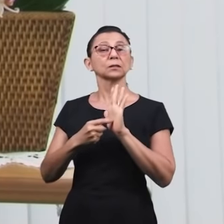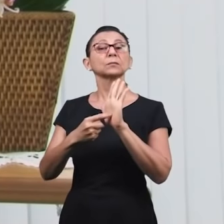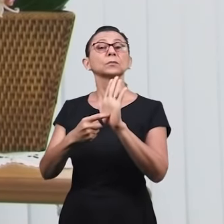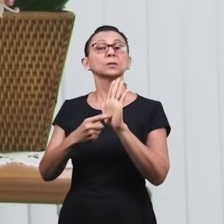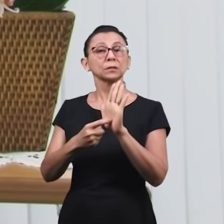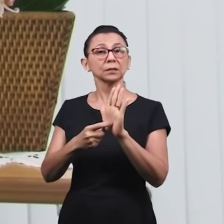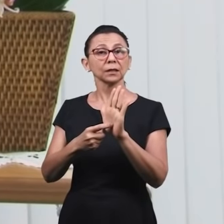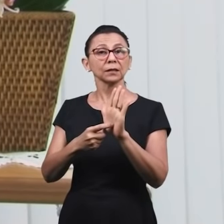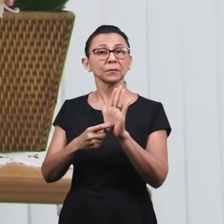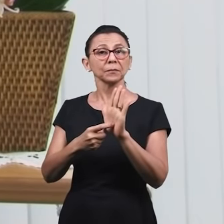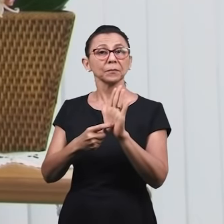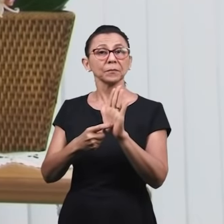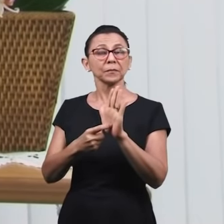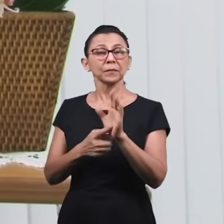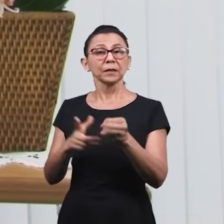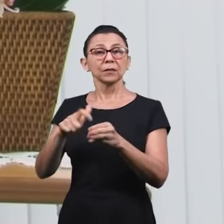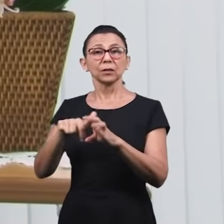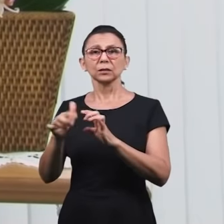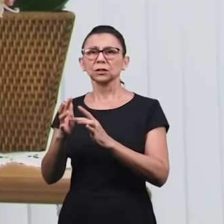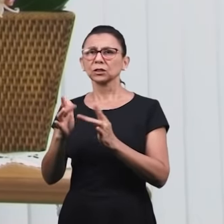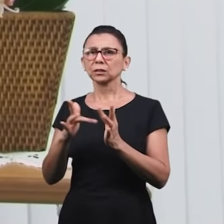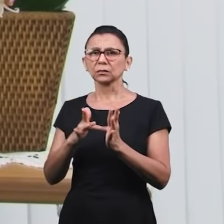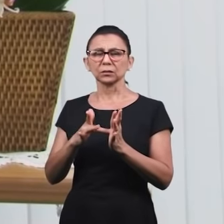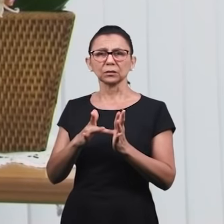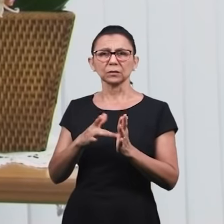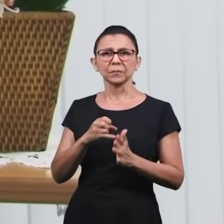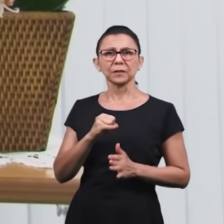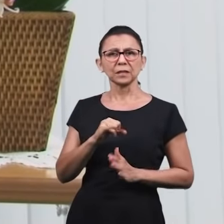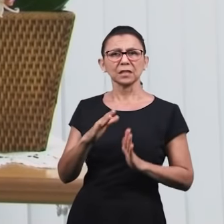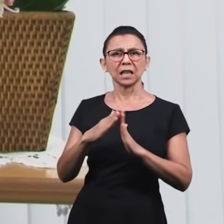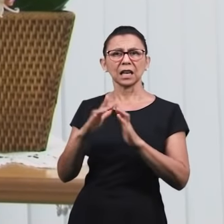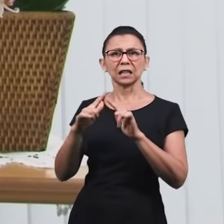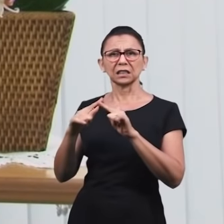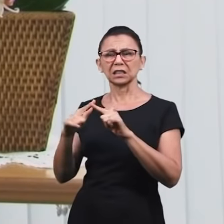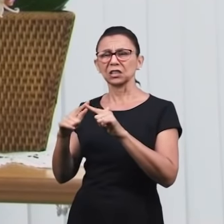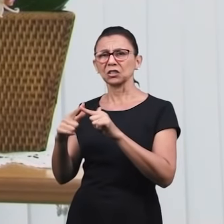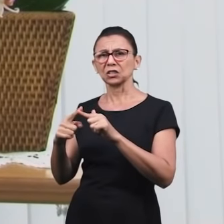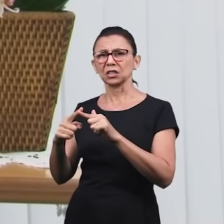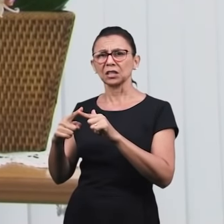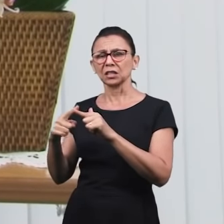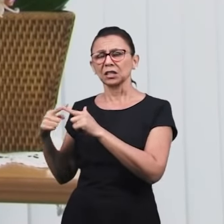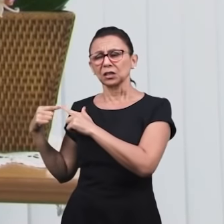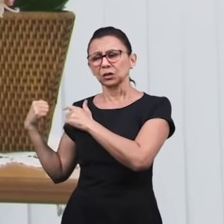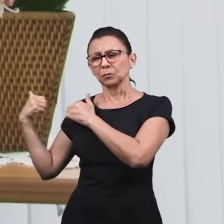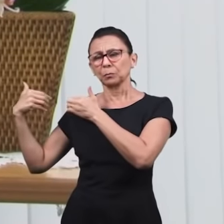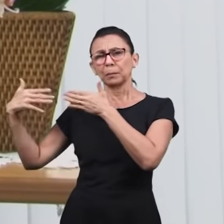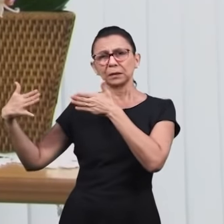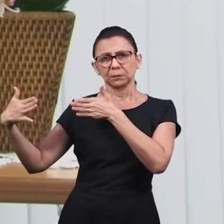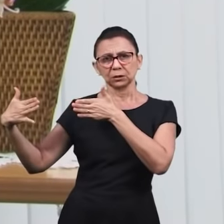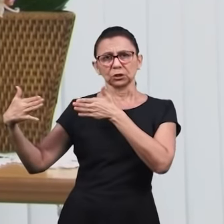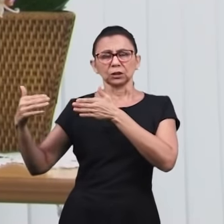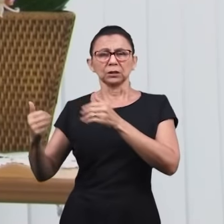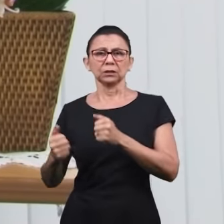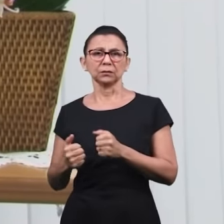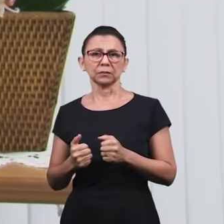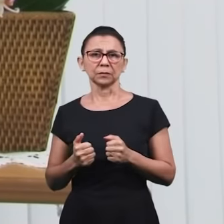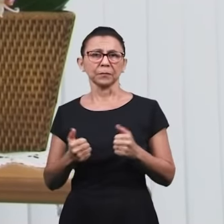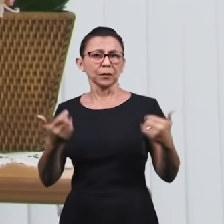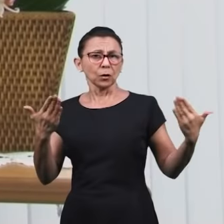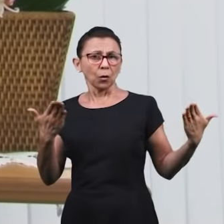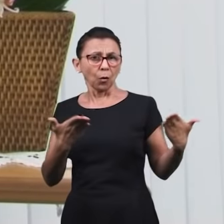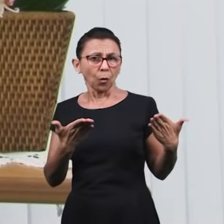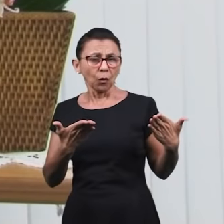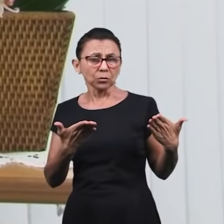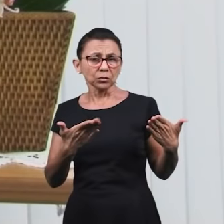poderosa. Através dos tempos, quer seja nos dias da igreja primitiva, quer seja na igreja através dos séculos, ou hoje, uma das